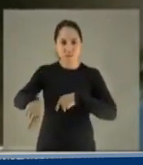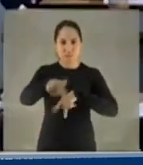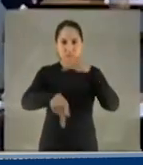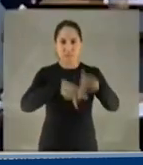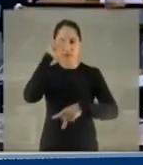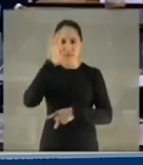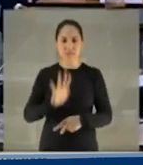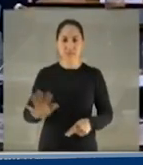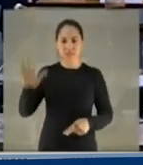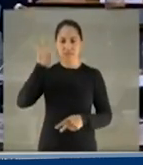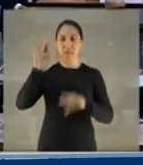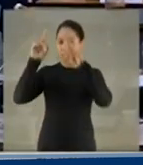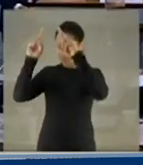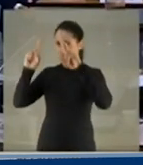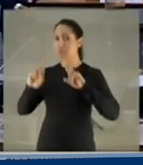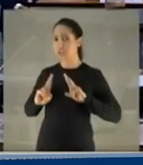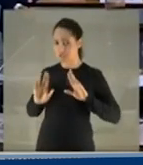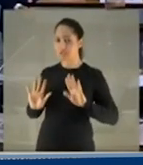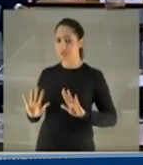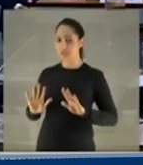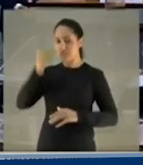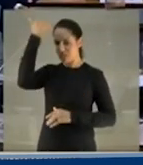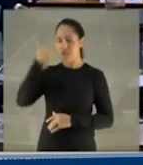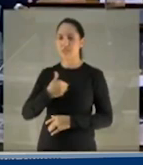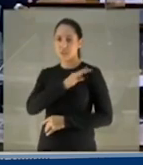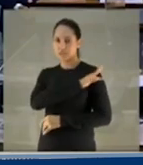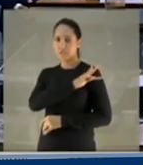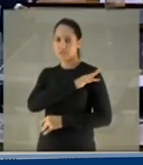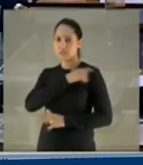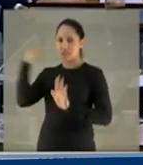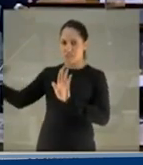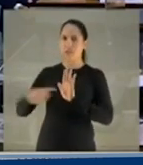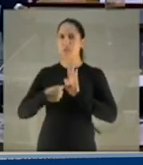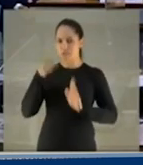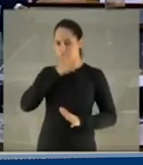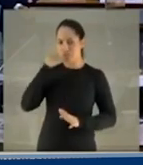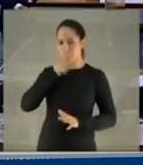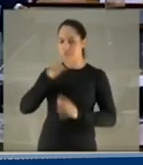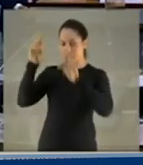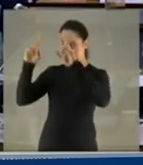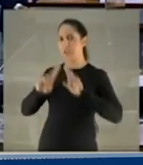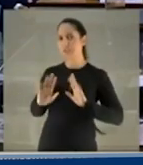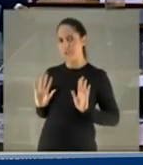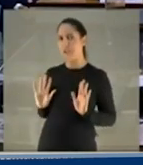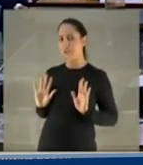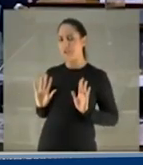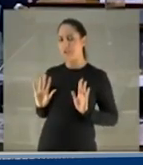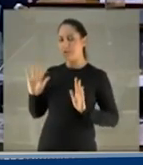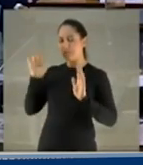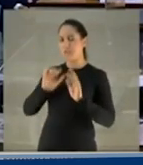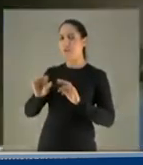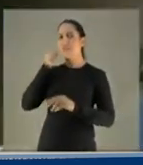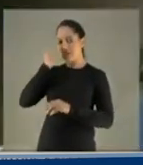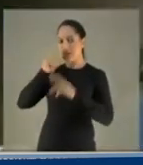Senador, eu peço respeito, eu vim aqui na qualidade de técnica, o senhor está me acusando de mentirosa. Me respeite,